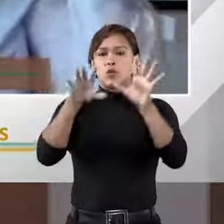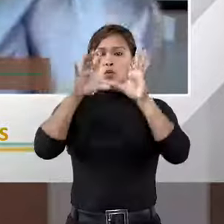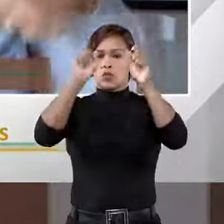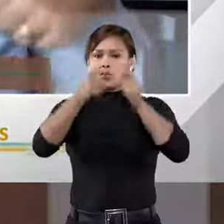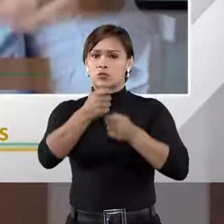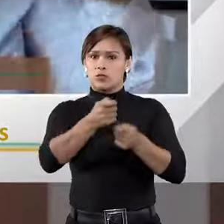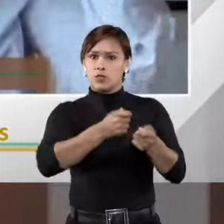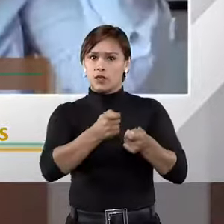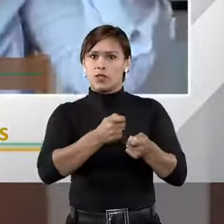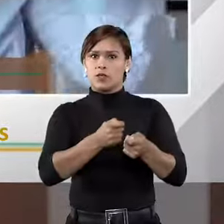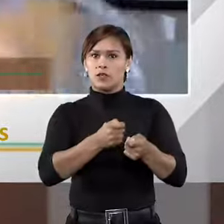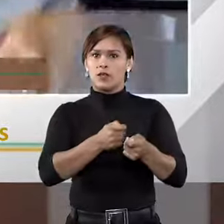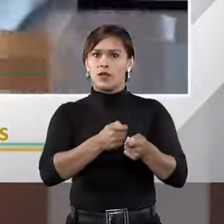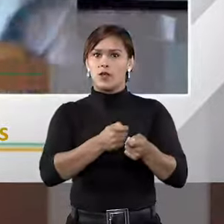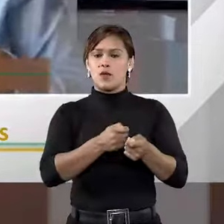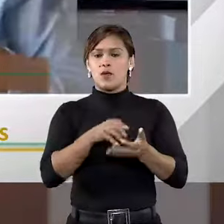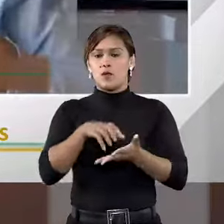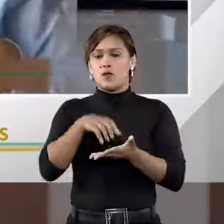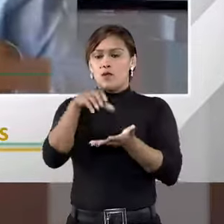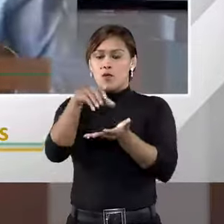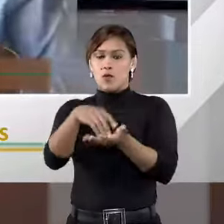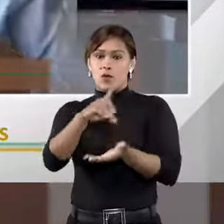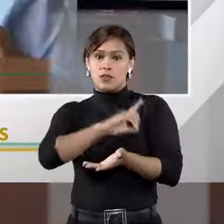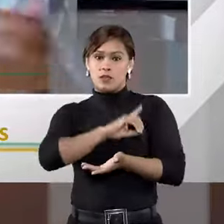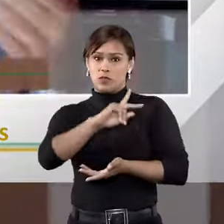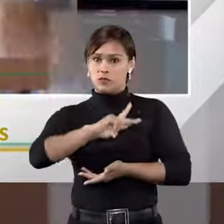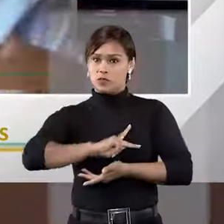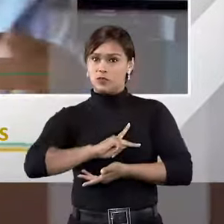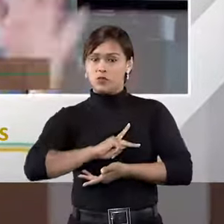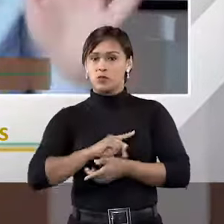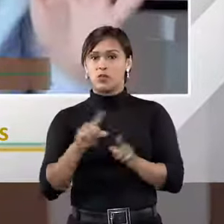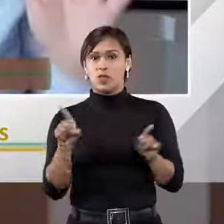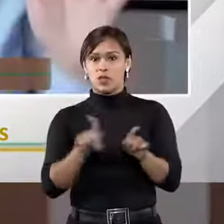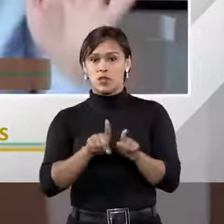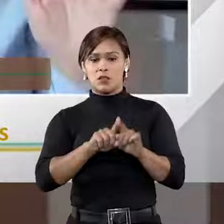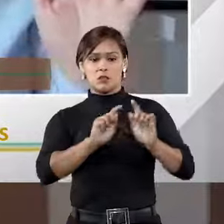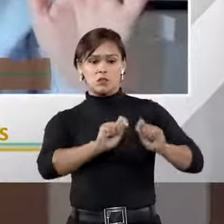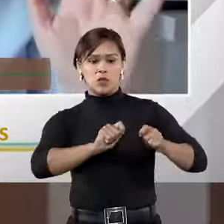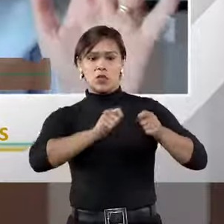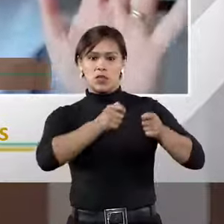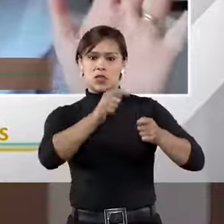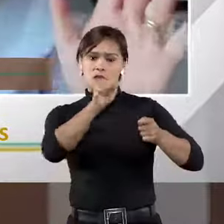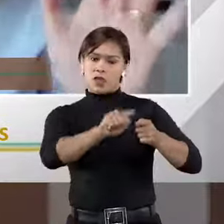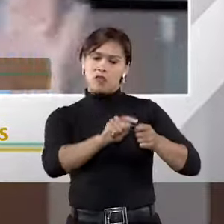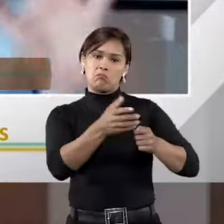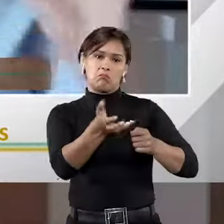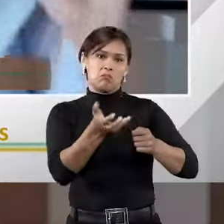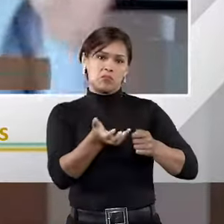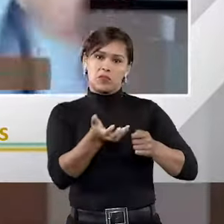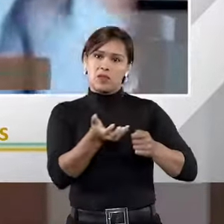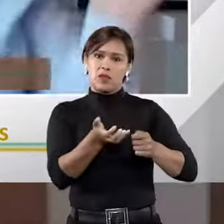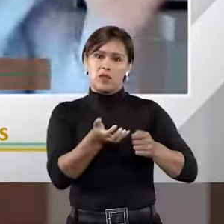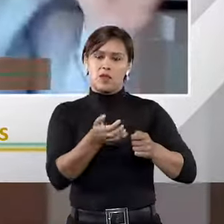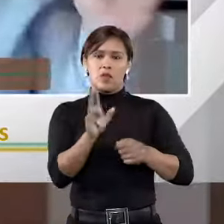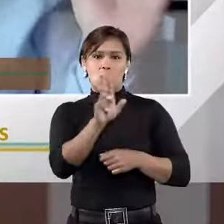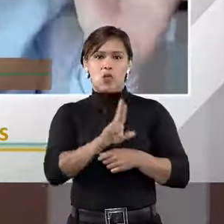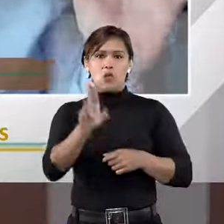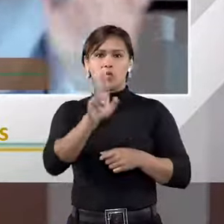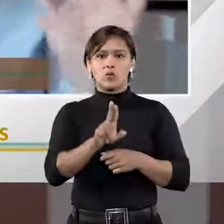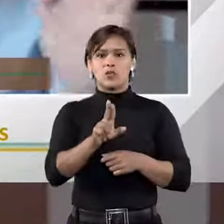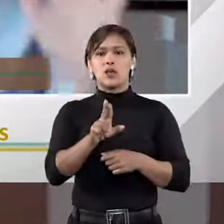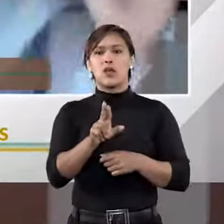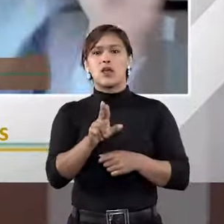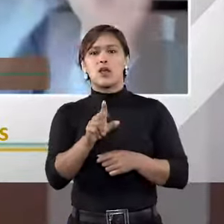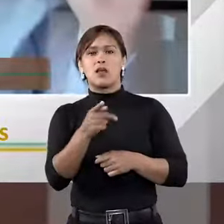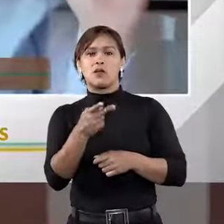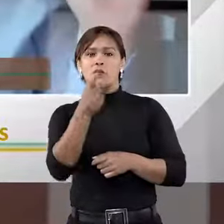arbitral, como órgão da Defensoria Pública e como Defensoria Pública que é ser utilizado por quem que